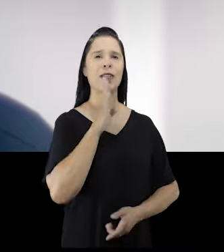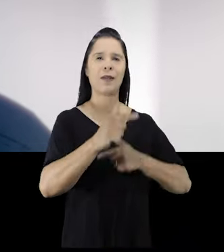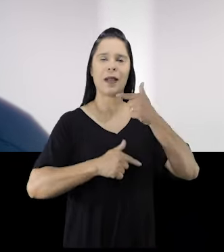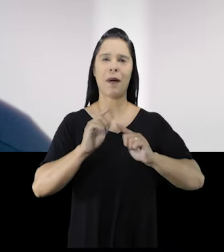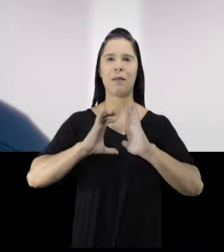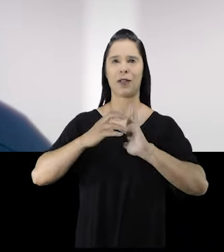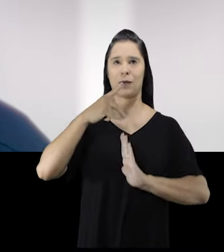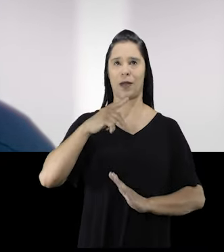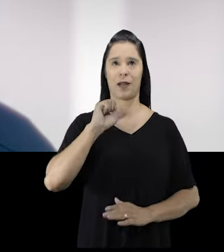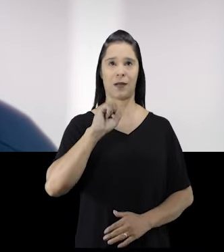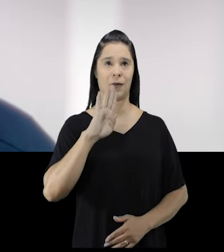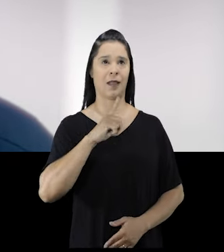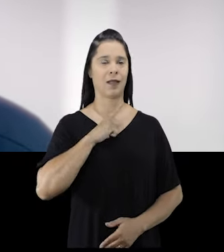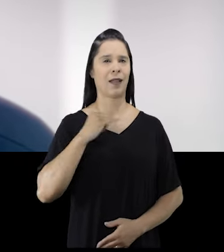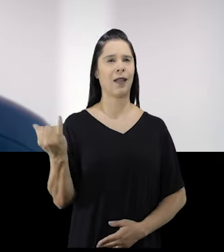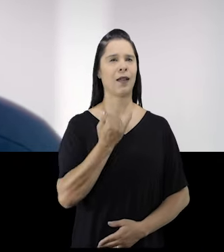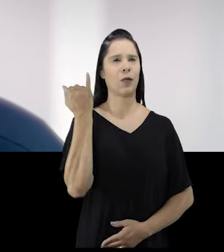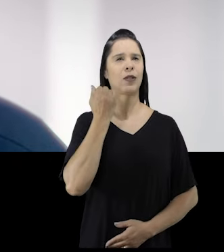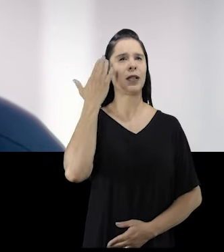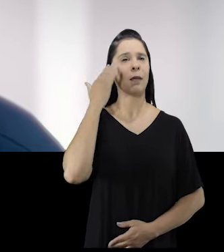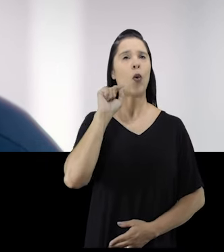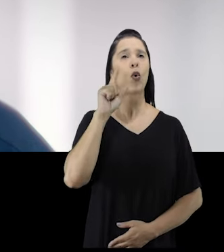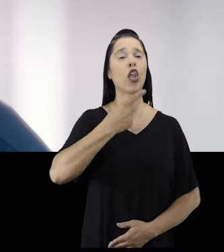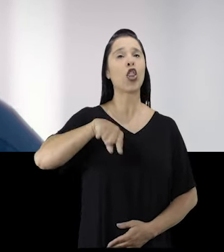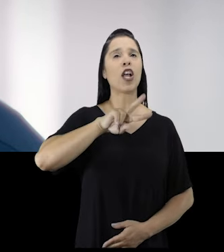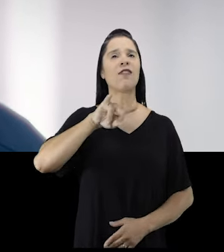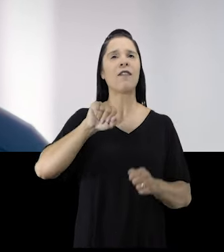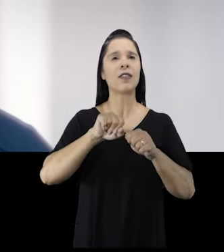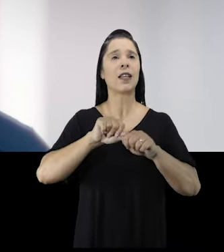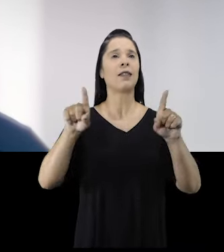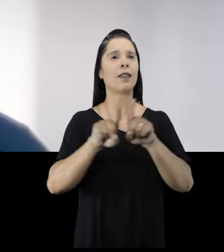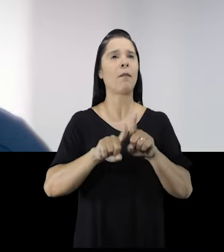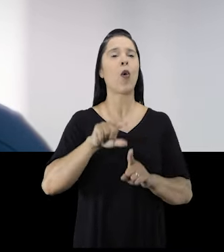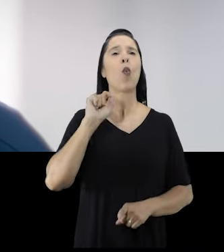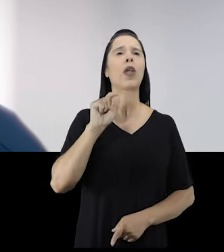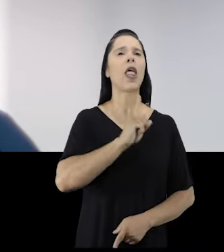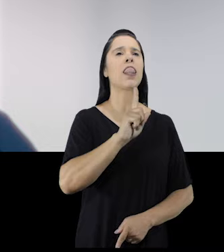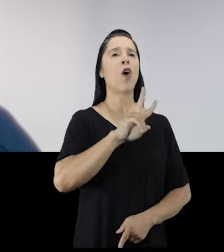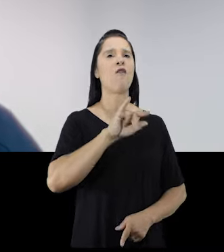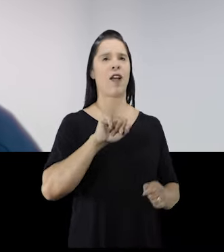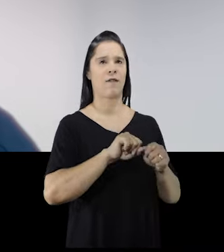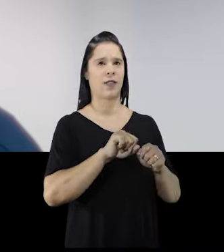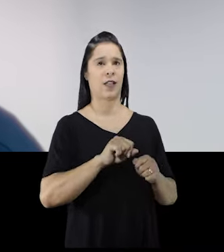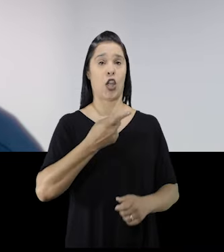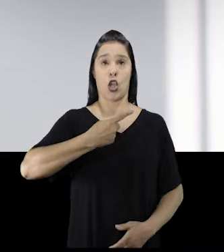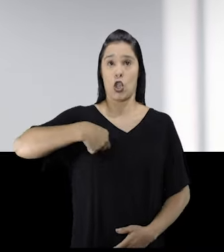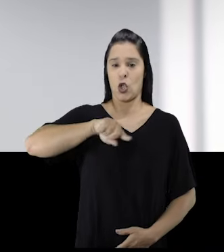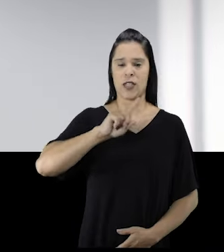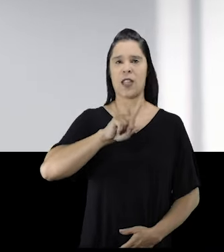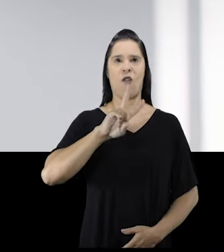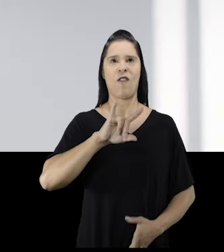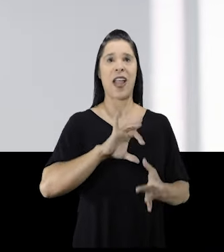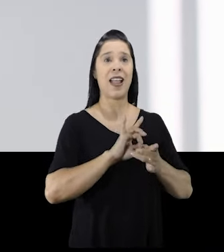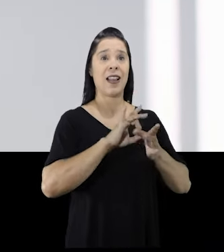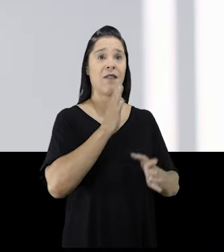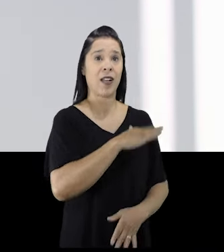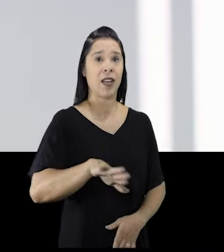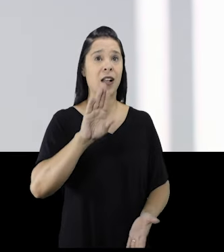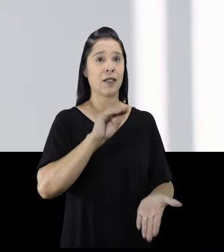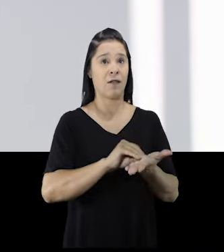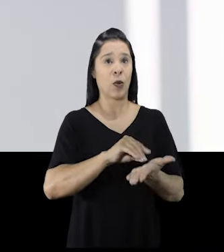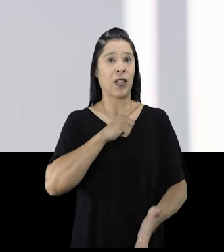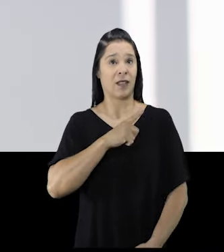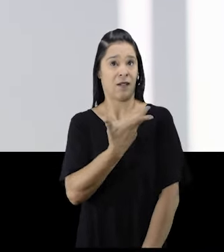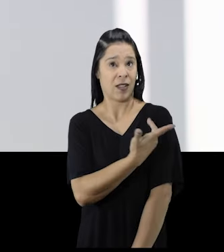Para conhecer o PSB, é tão importante saber o que nós vamos fazer, quanto o que não vamos fazer. Não vamos deixar nossas